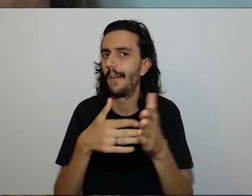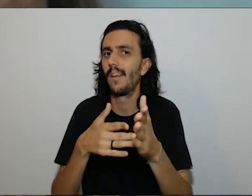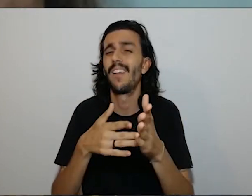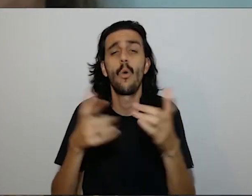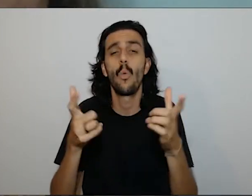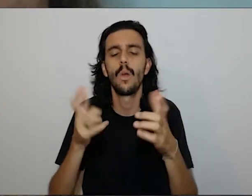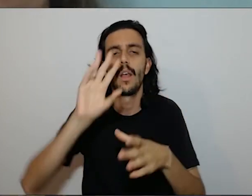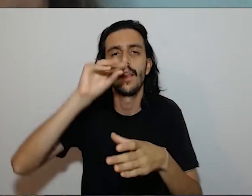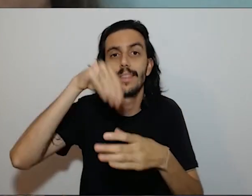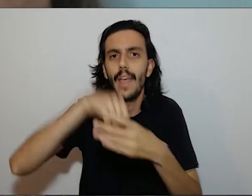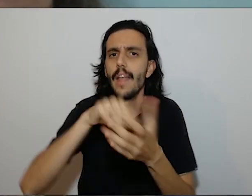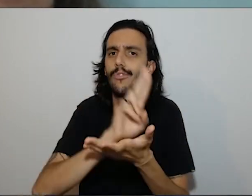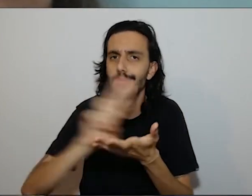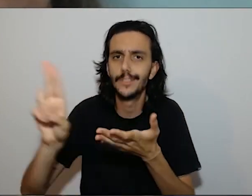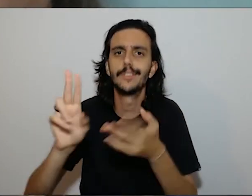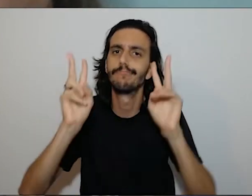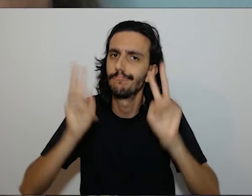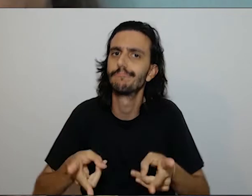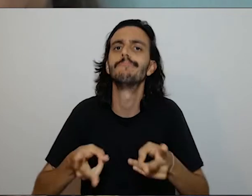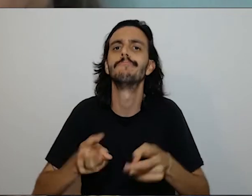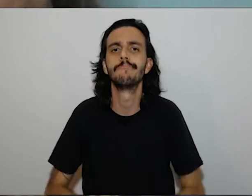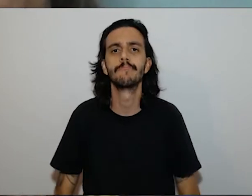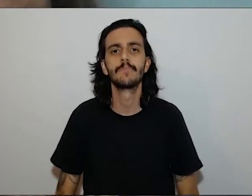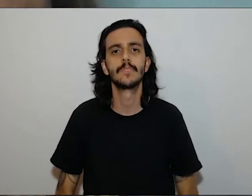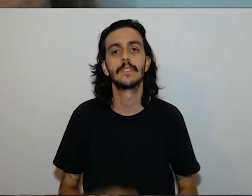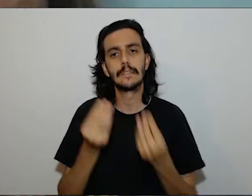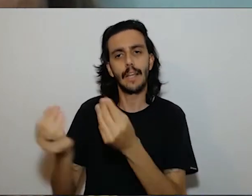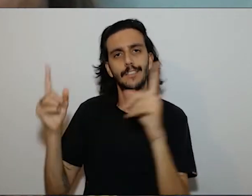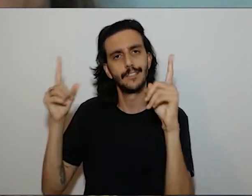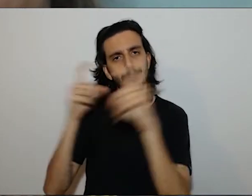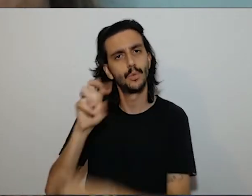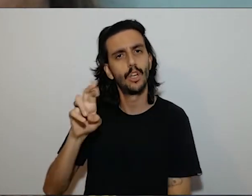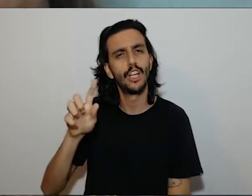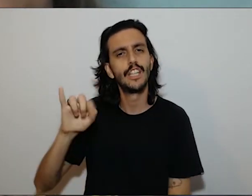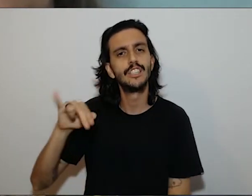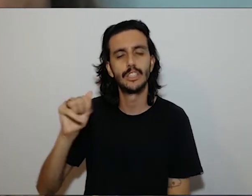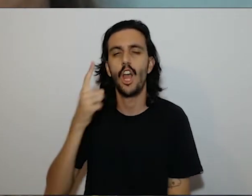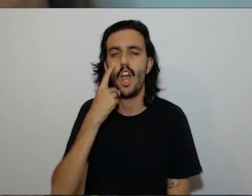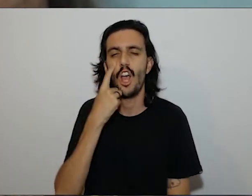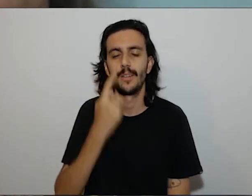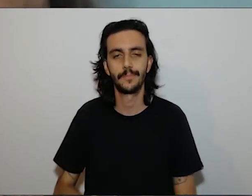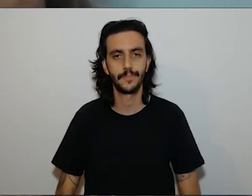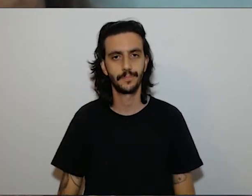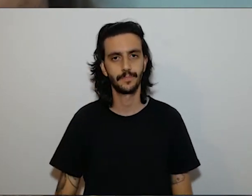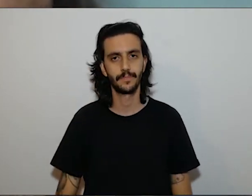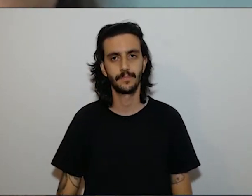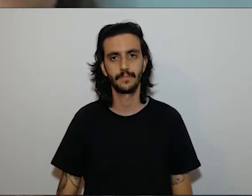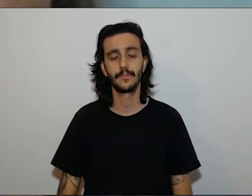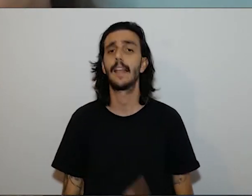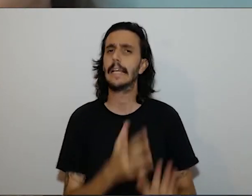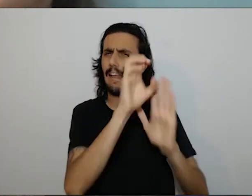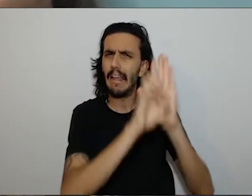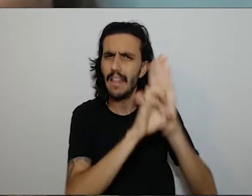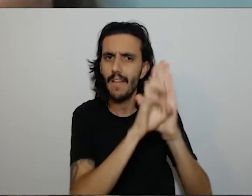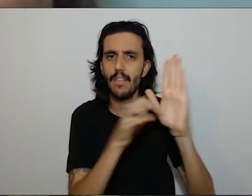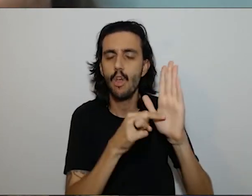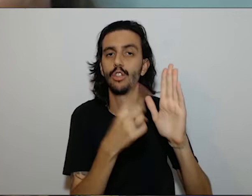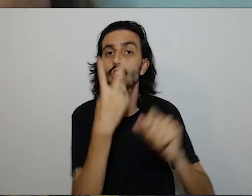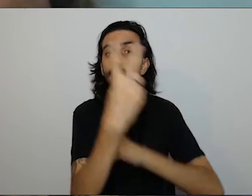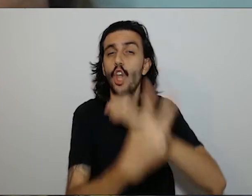elevador ficou dois anos sem funcionar o elevador de carga funcionava mas parava funcionava mas parava